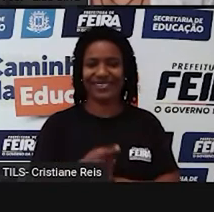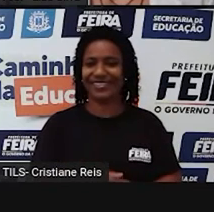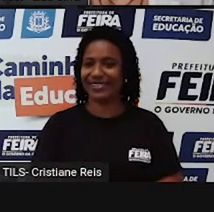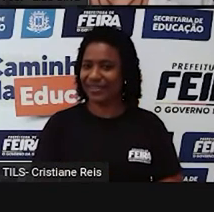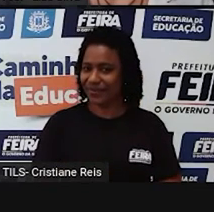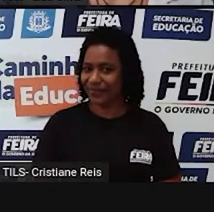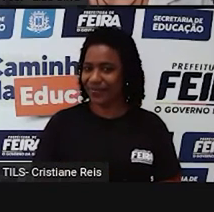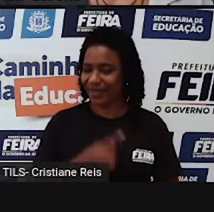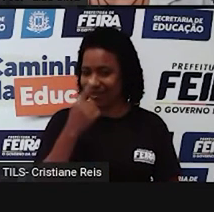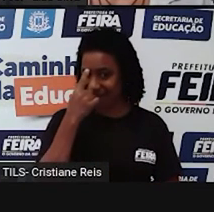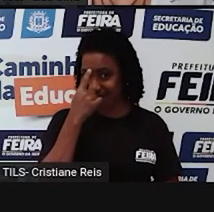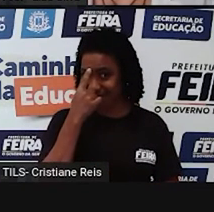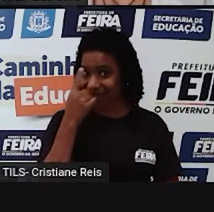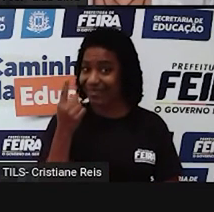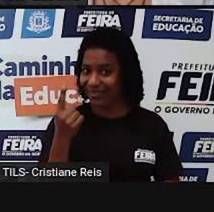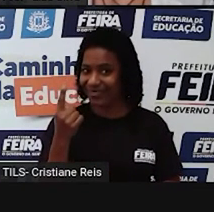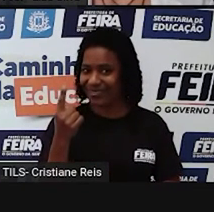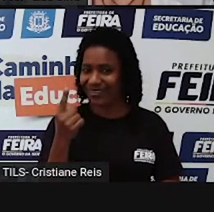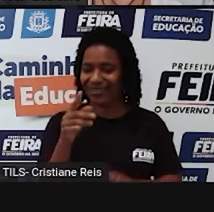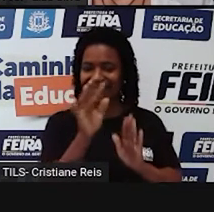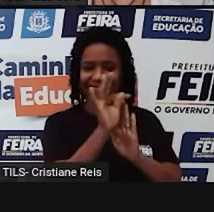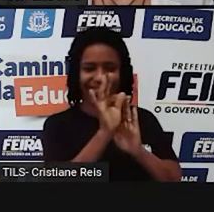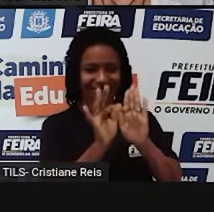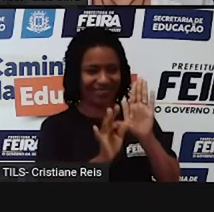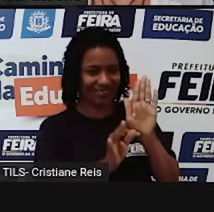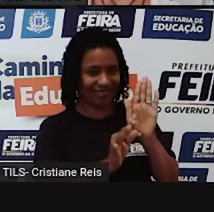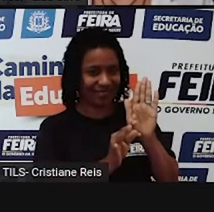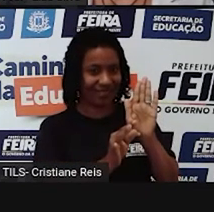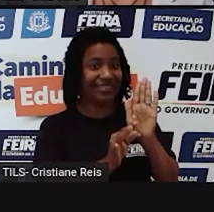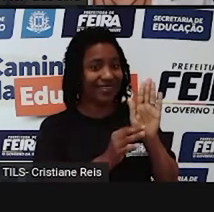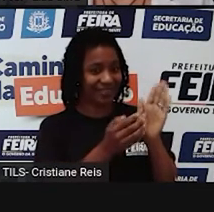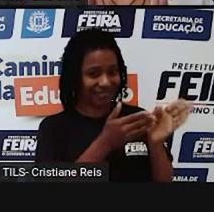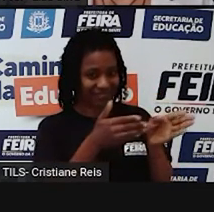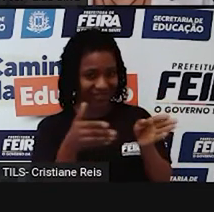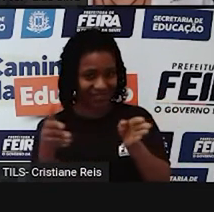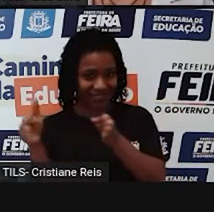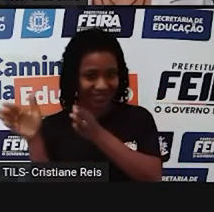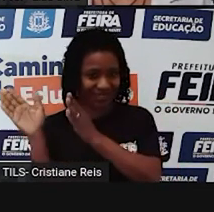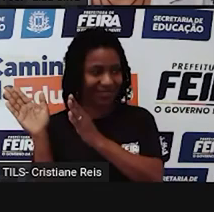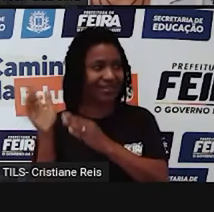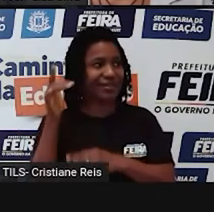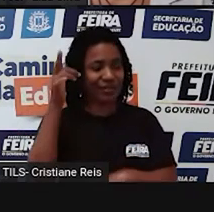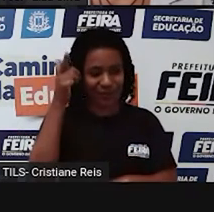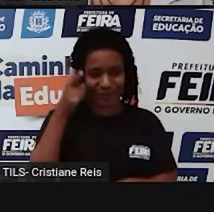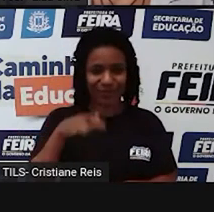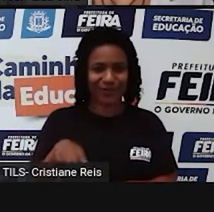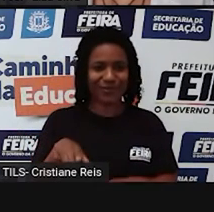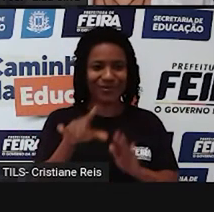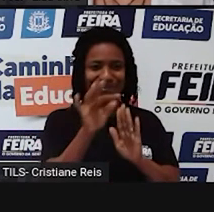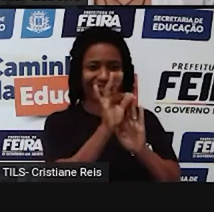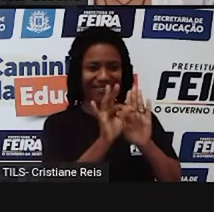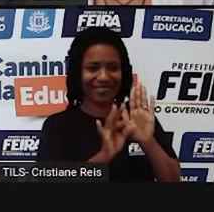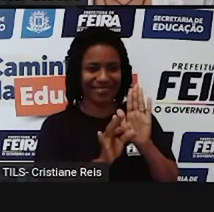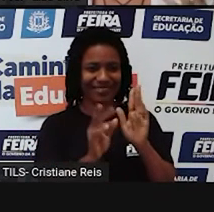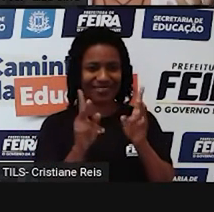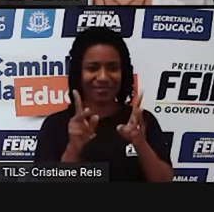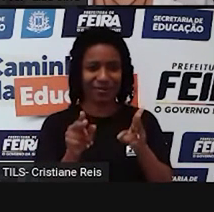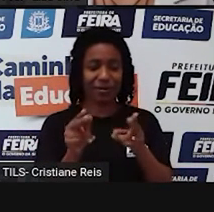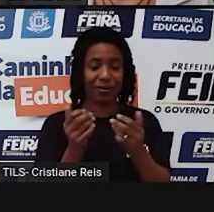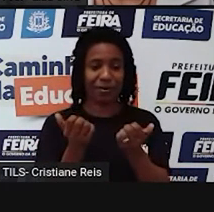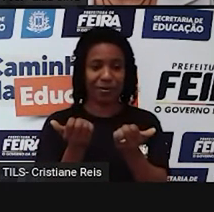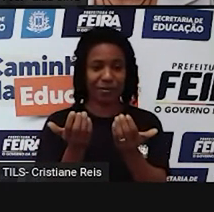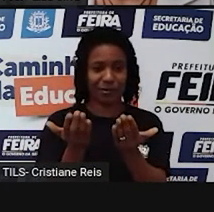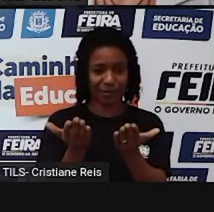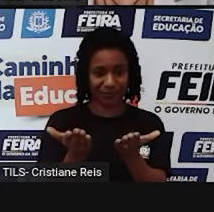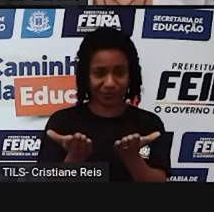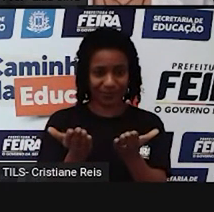Lembram do texto que nós vimos no início da aula? Ok Olha ele aí novamente Então eu vou oferecer